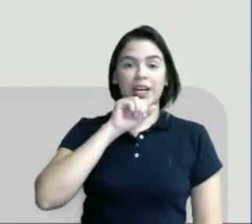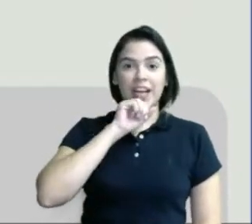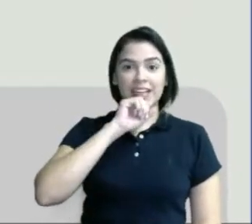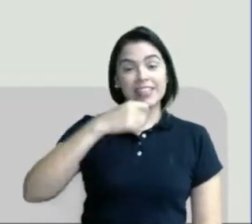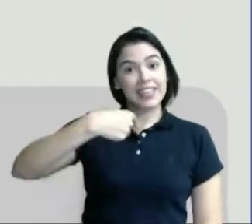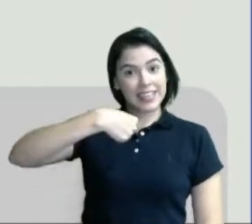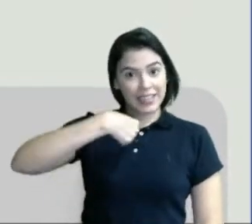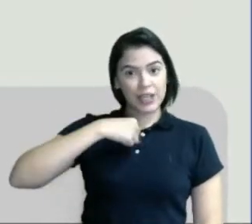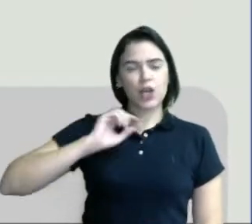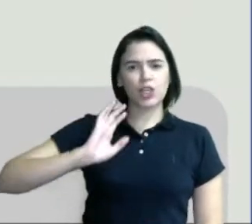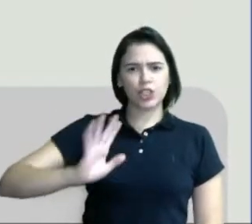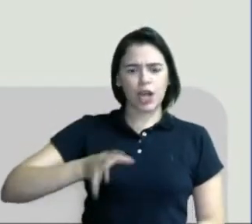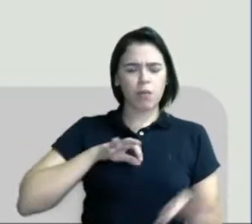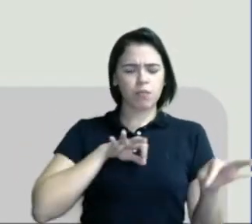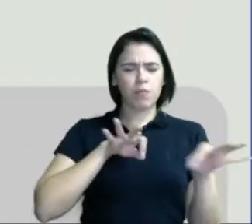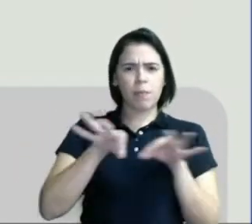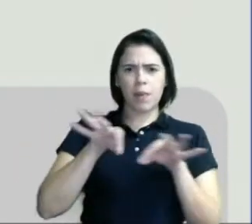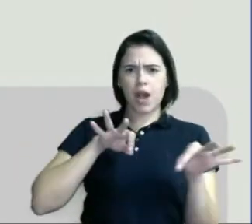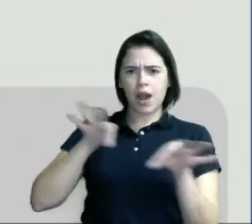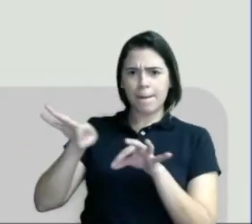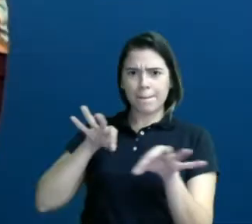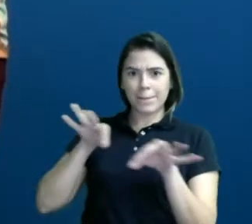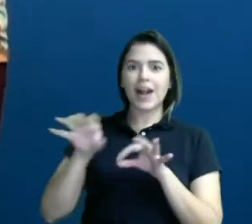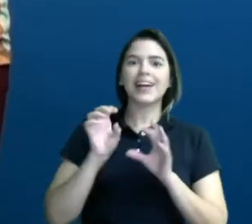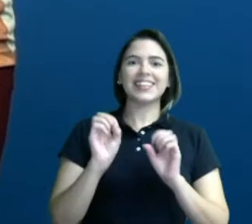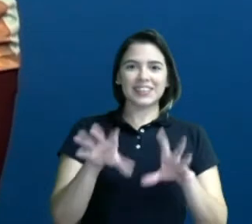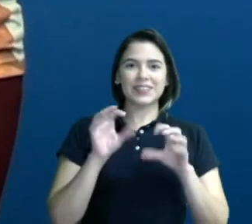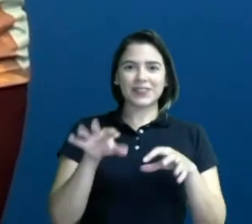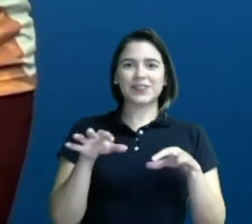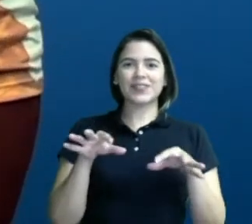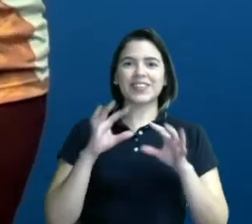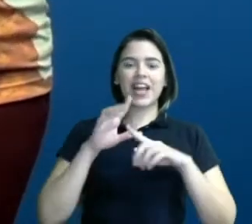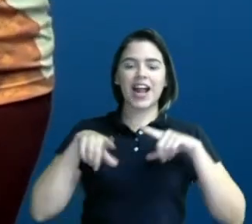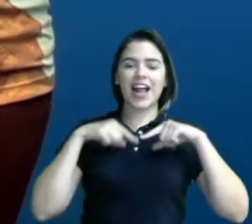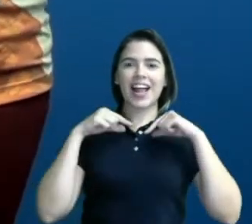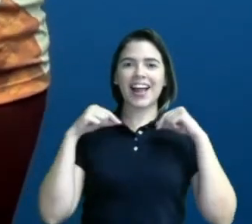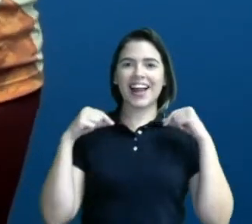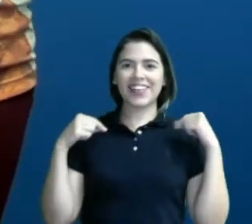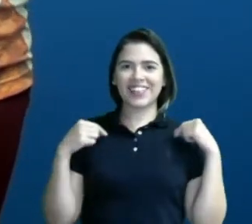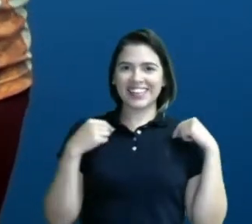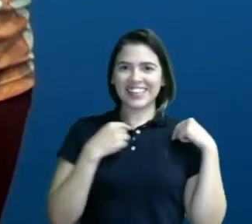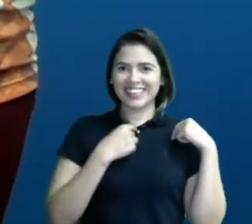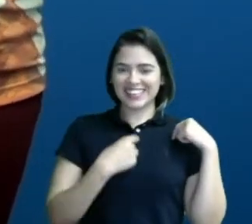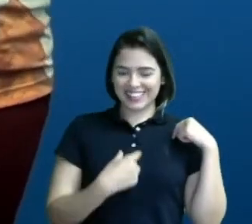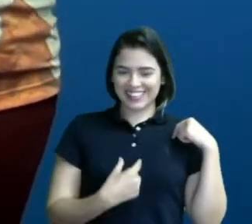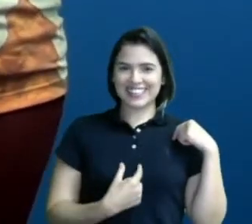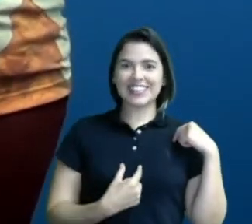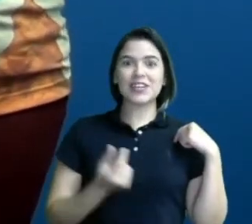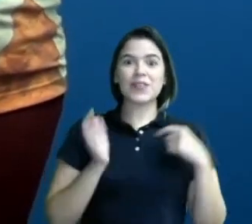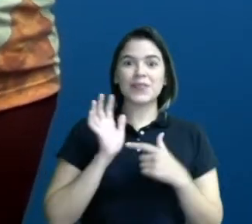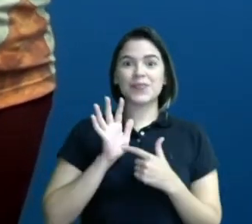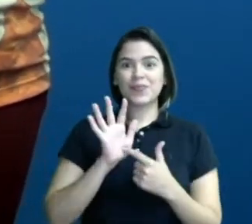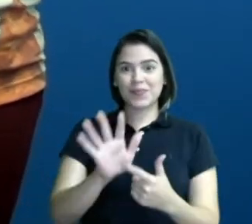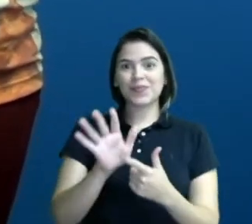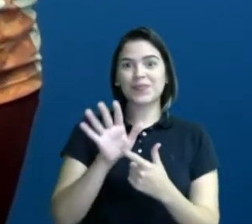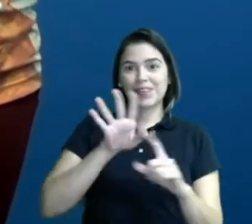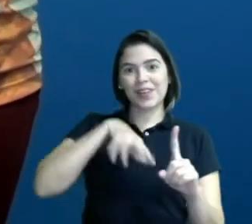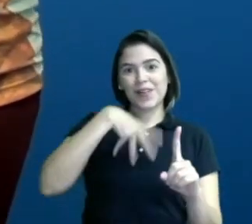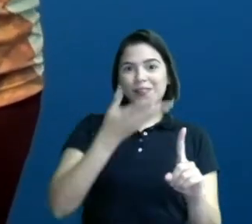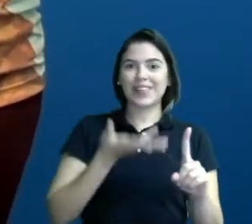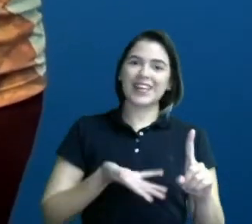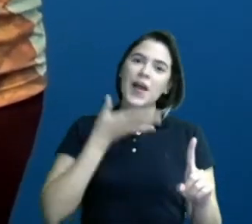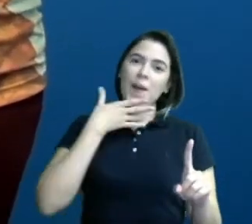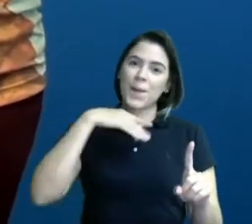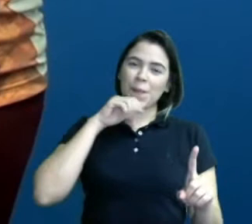E eu já vim toda preparada para a nossa aula com a minha gravatinha, tá vendo? Para homenagear o papai. Veja como a